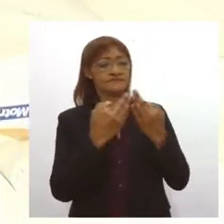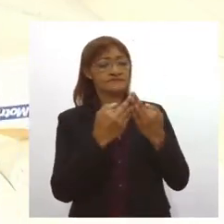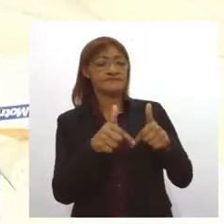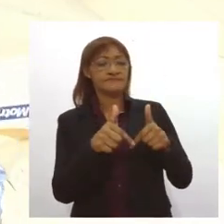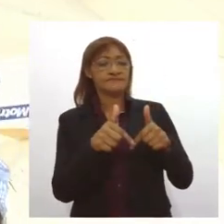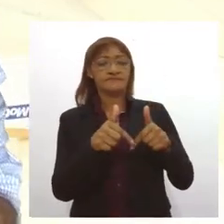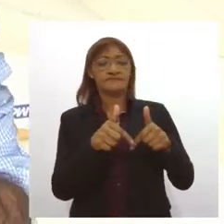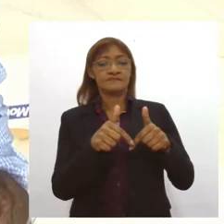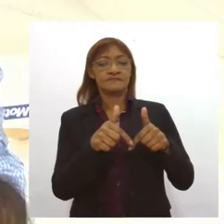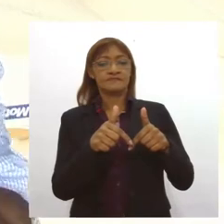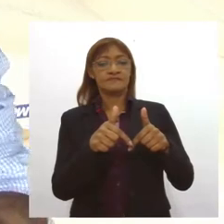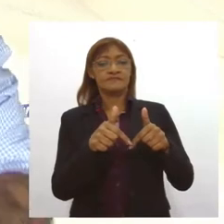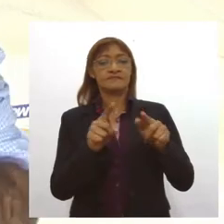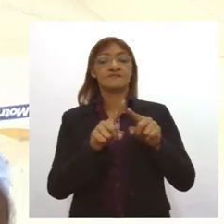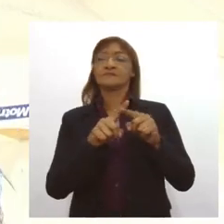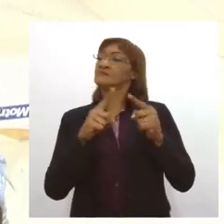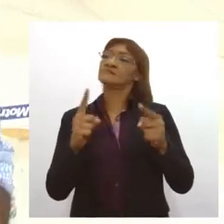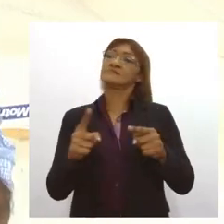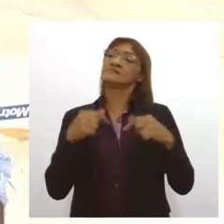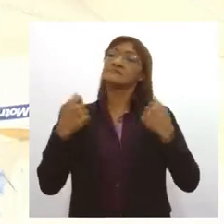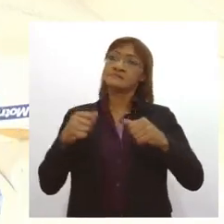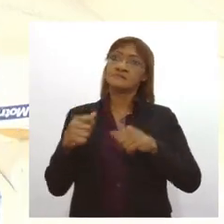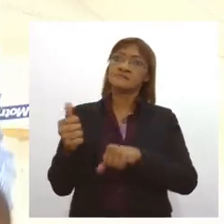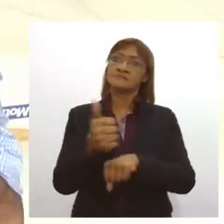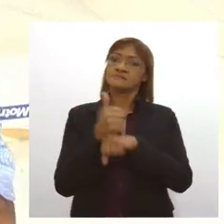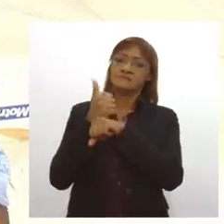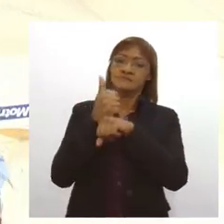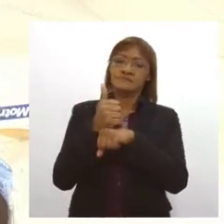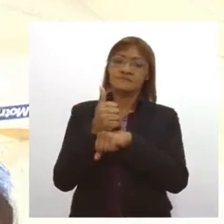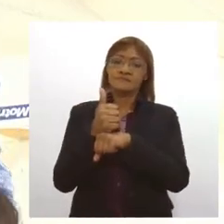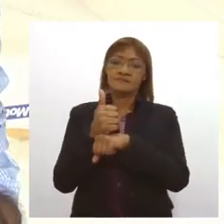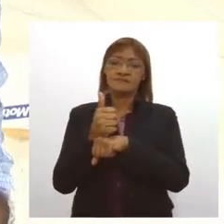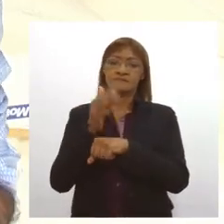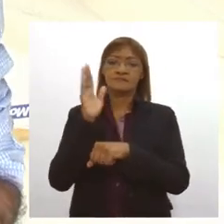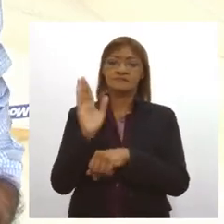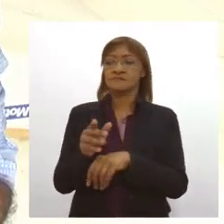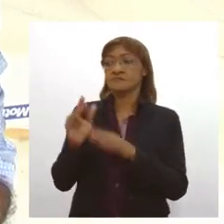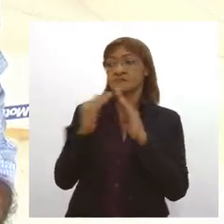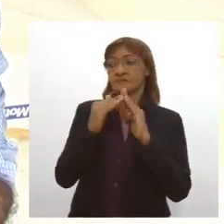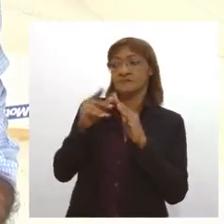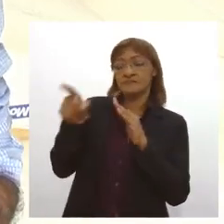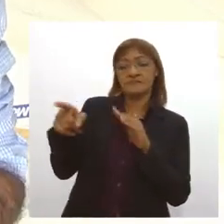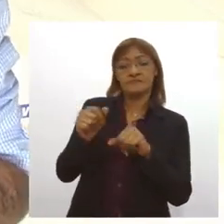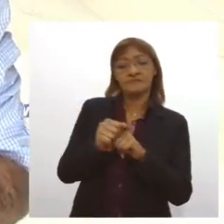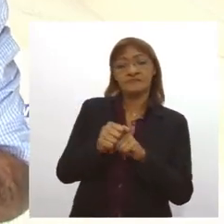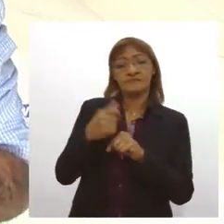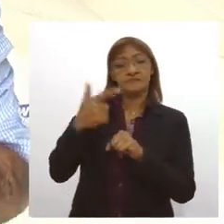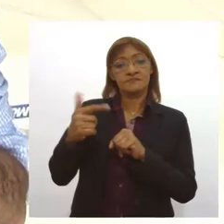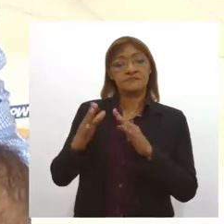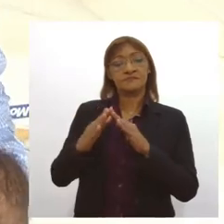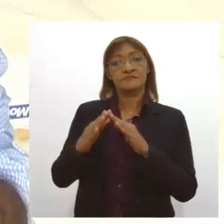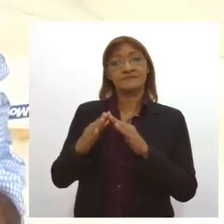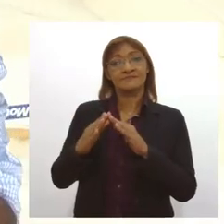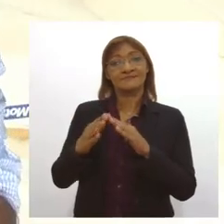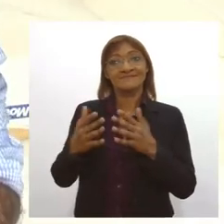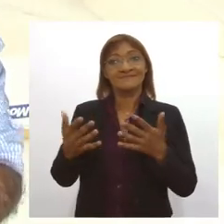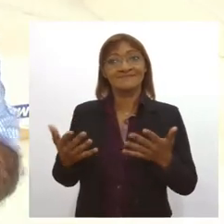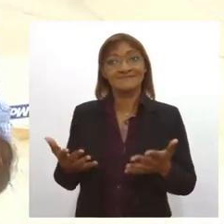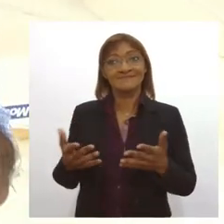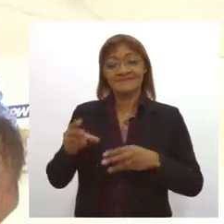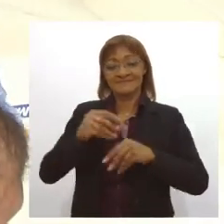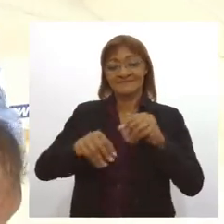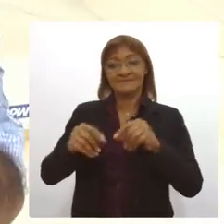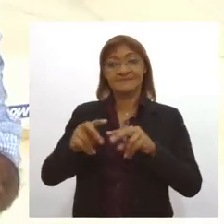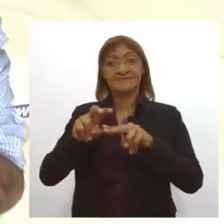demanda mais mão de obra mais gente então emprega o vizinho que não tem a casa de farinha isso vai gerando renda